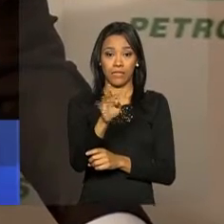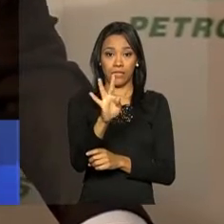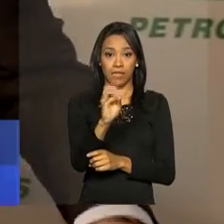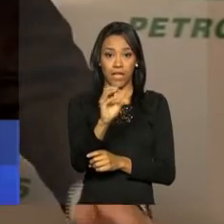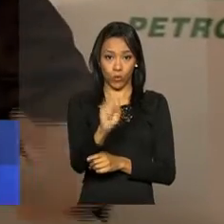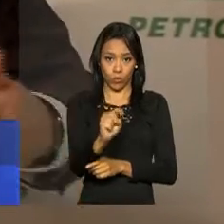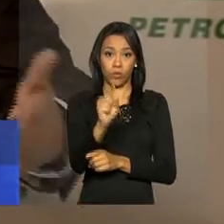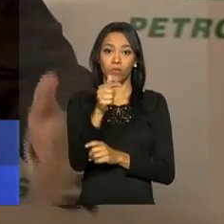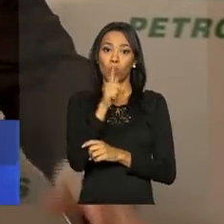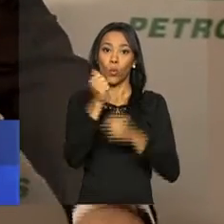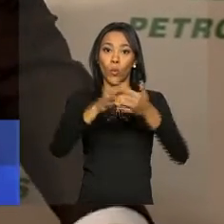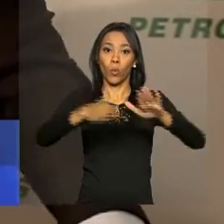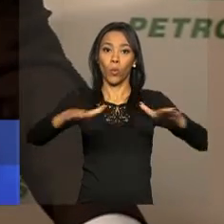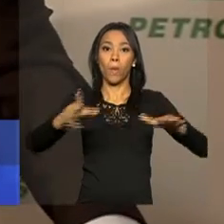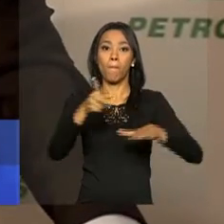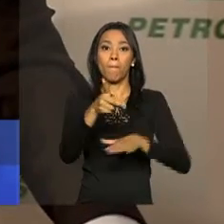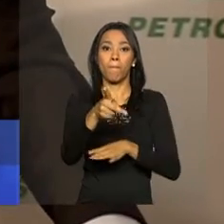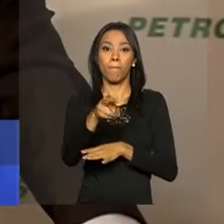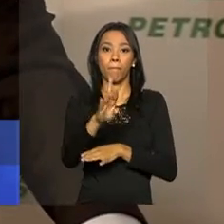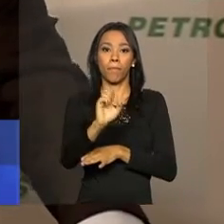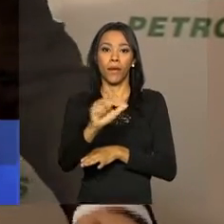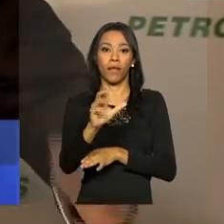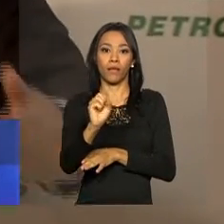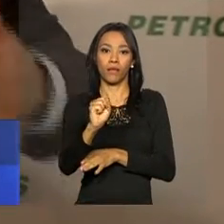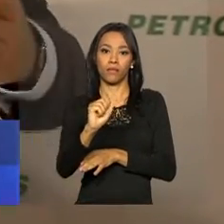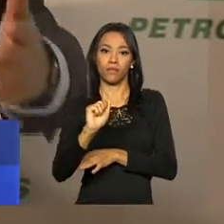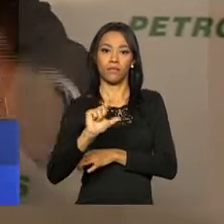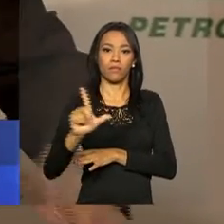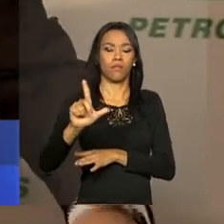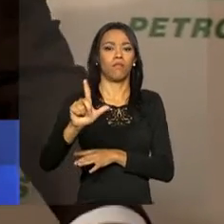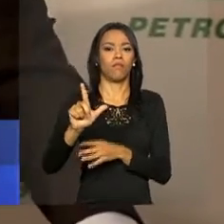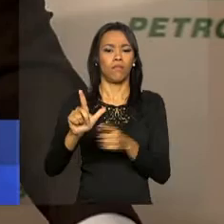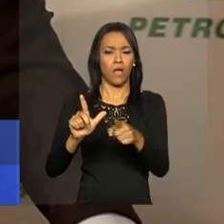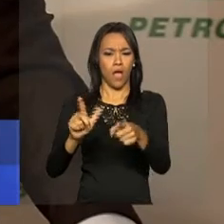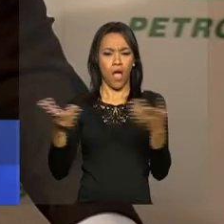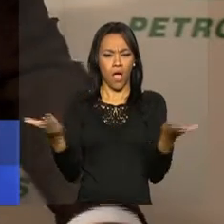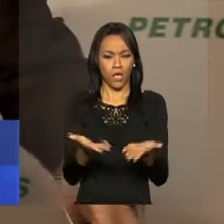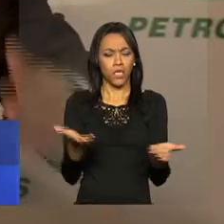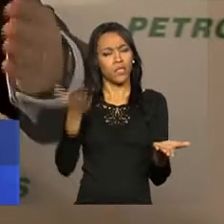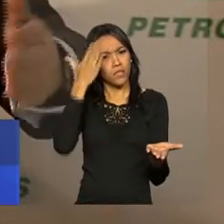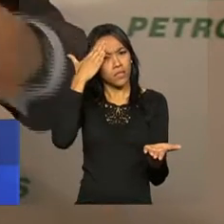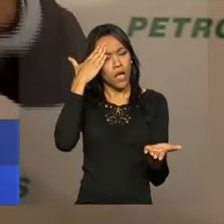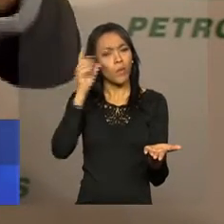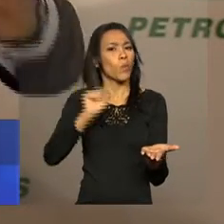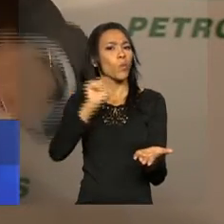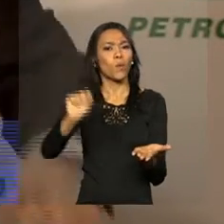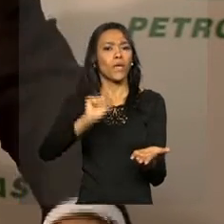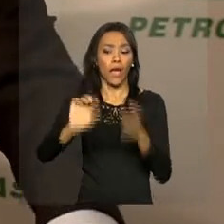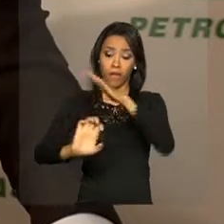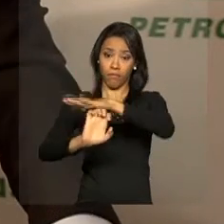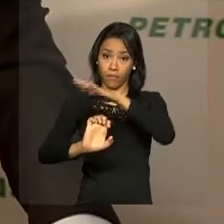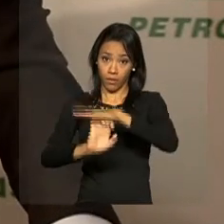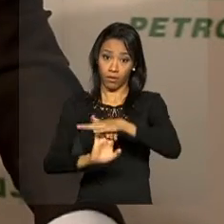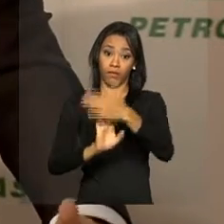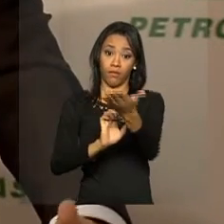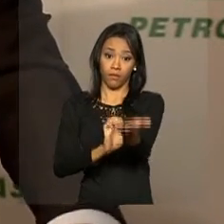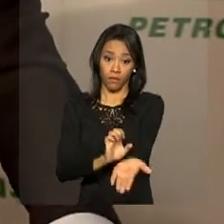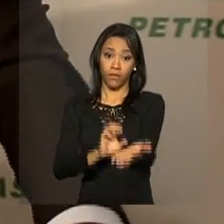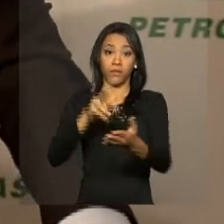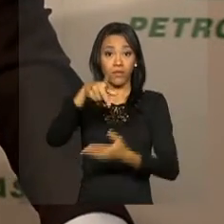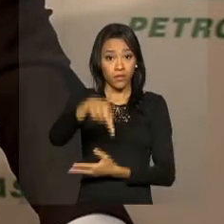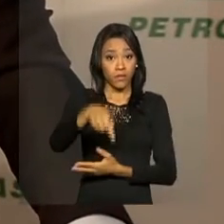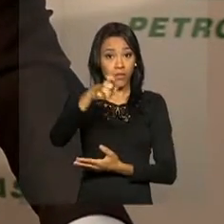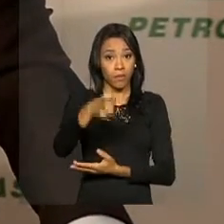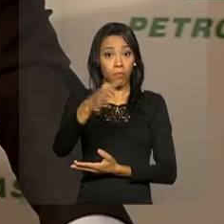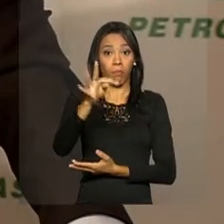esse, hoje, aqui em Santos, reflete bem o que é a Petrobras, o que sempre foi e o que sempre será a maior